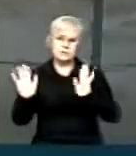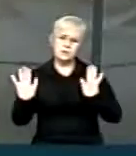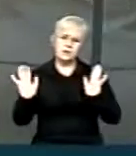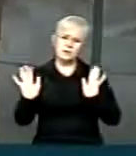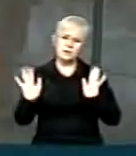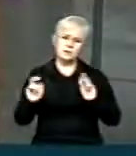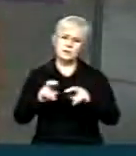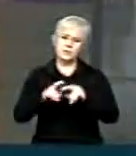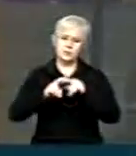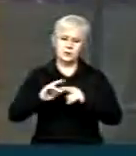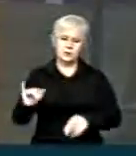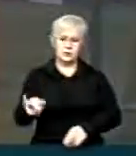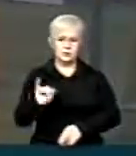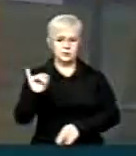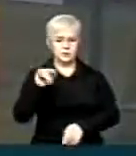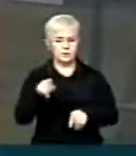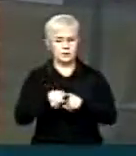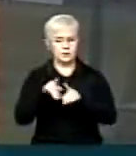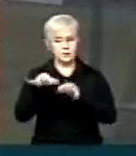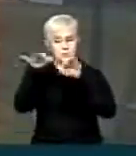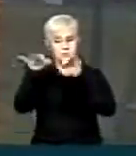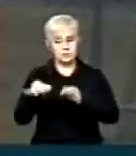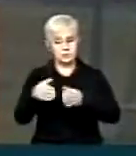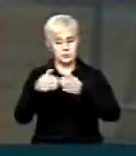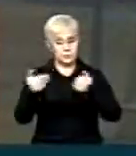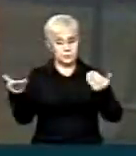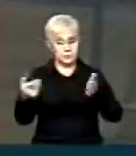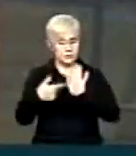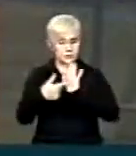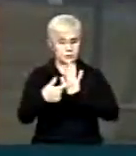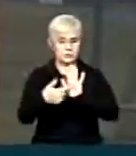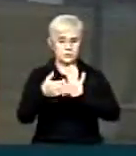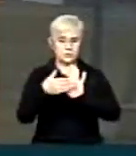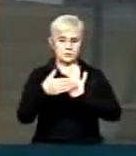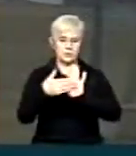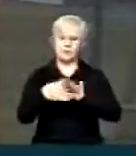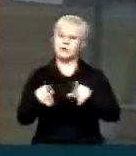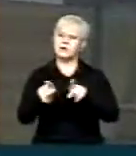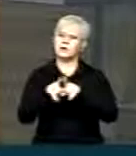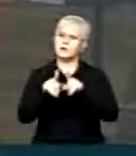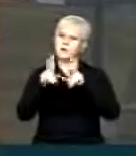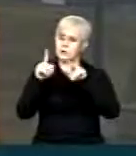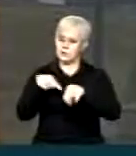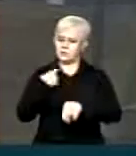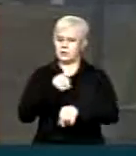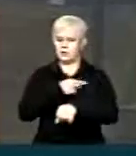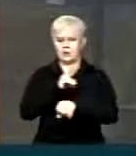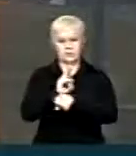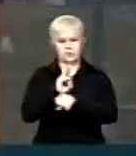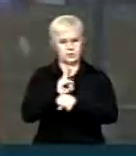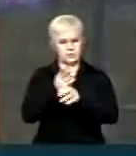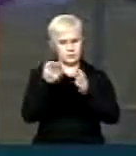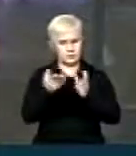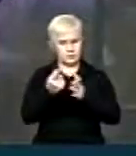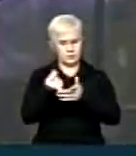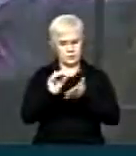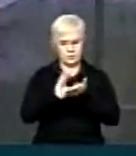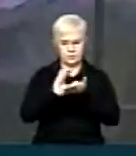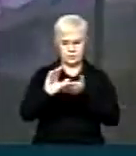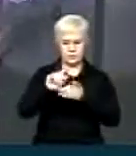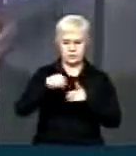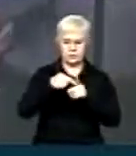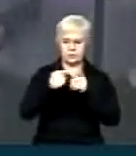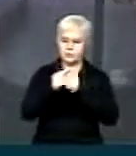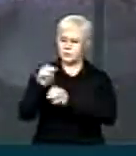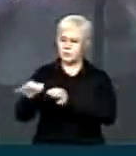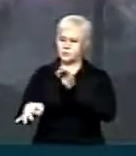a importância e a justeza do pleito que está se apresentando. Da mesma forma que defendemos que esses subsídios que